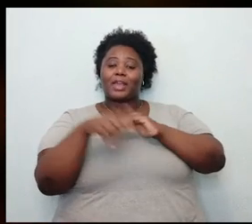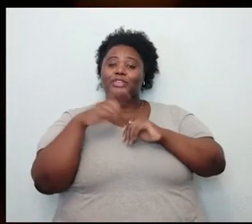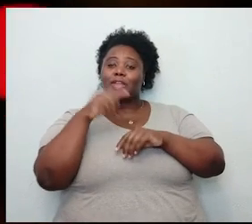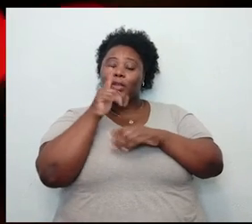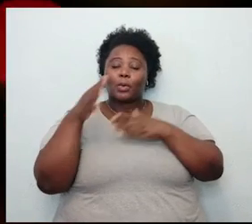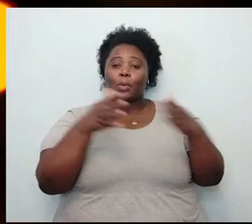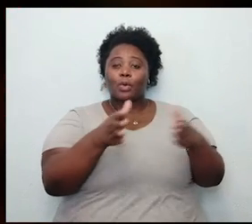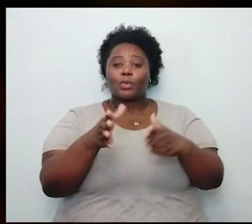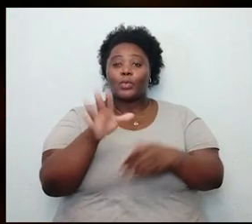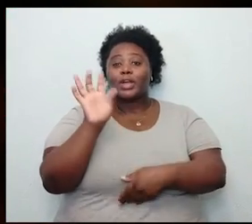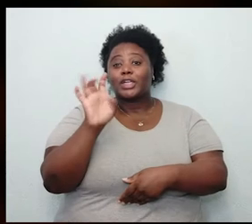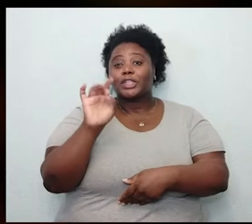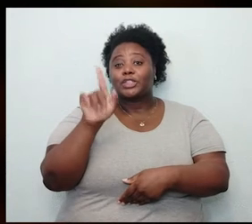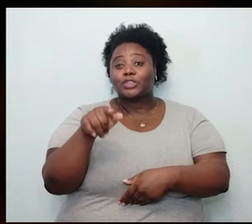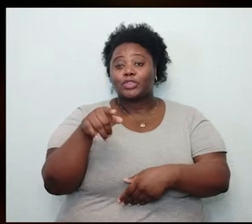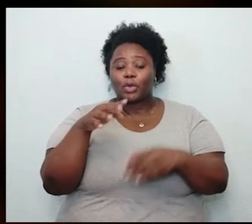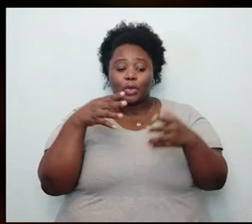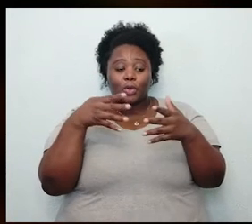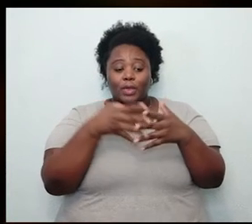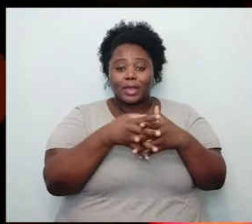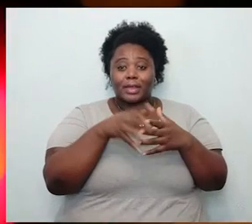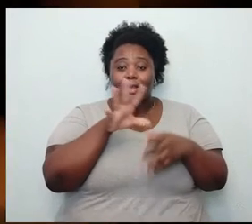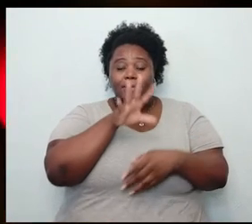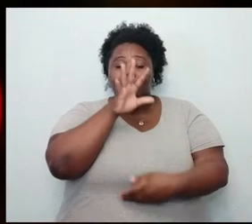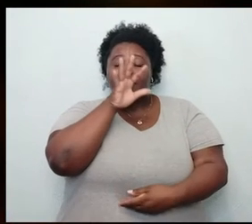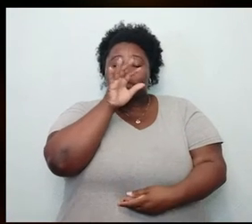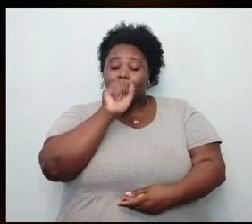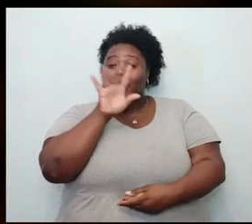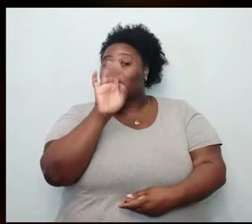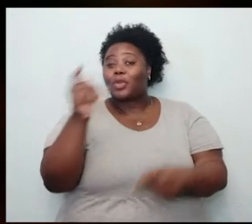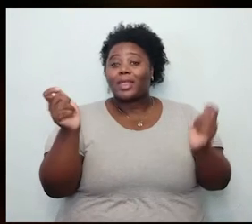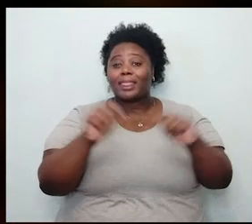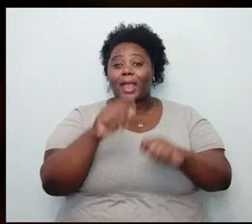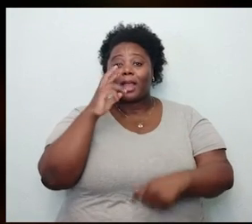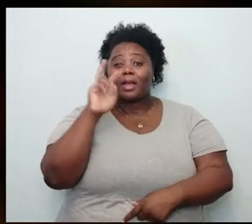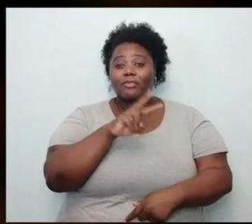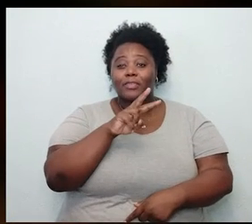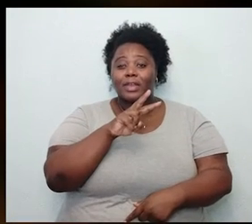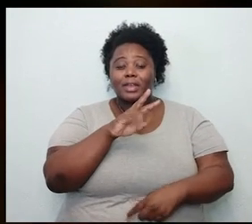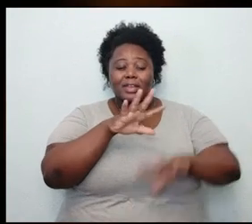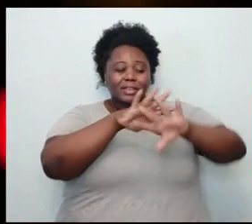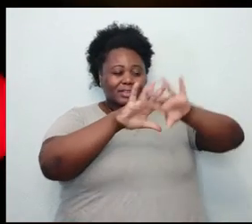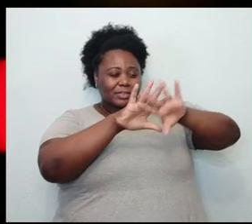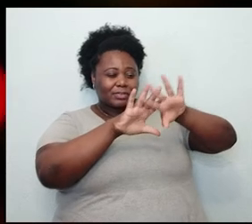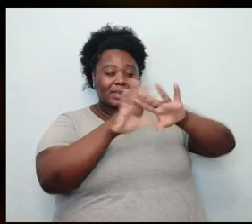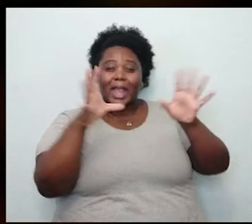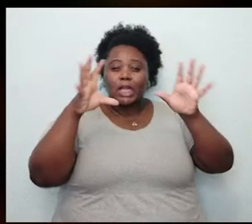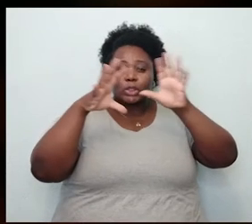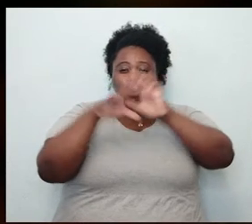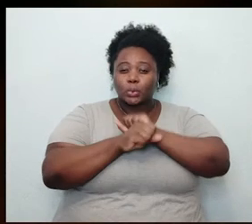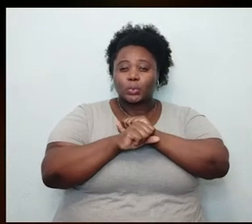passa um rio e somente por uma grade é que ele respira. Só é possível ver por entre ferro a escuridão.